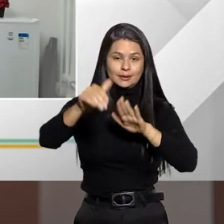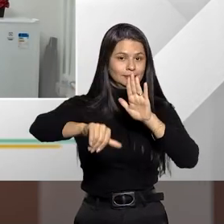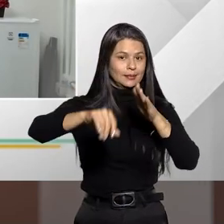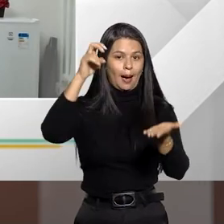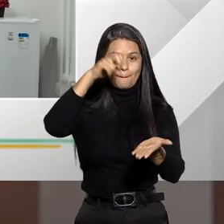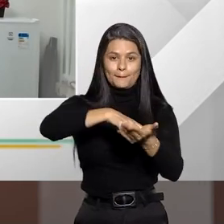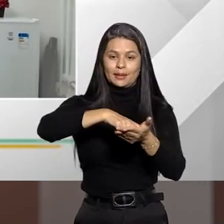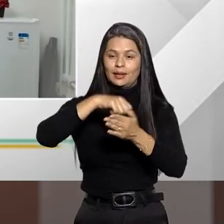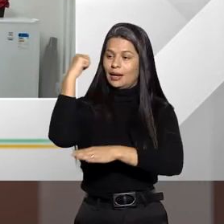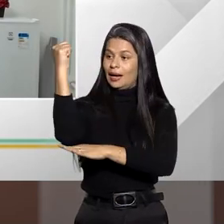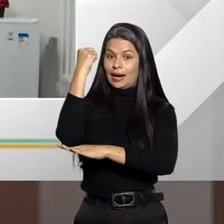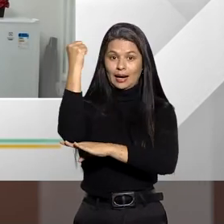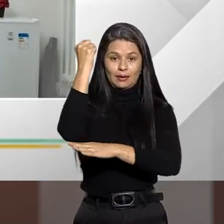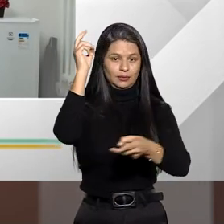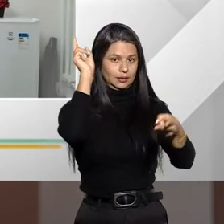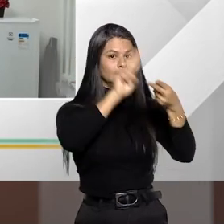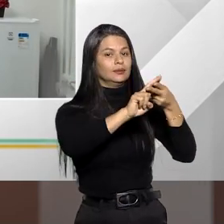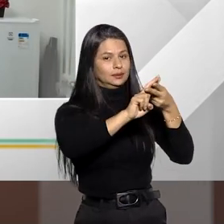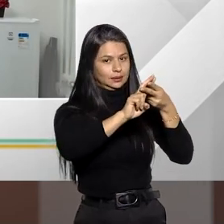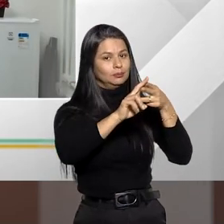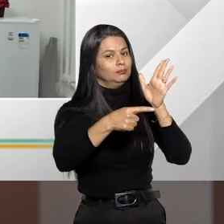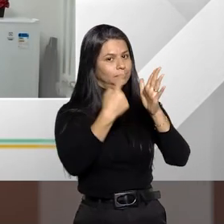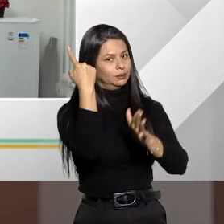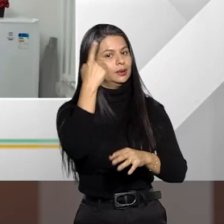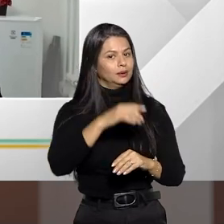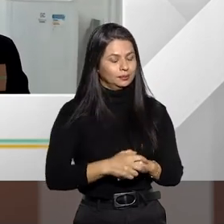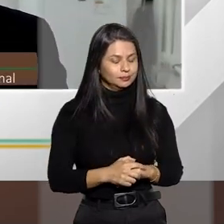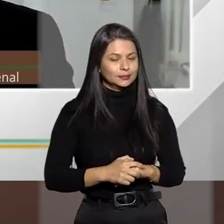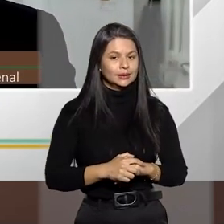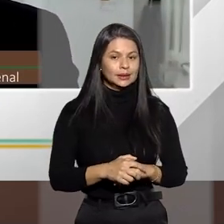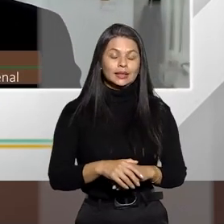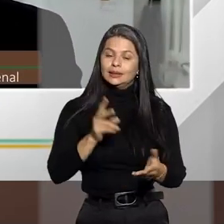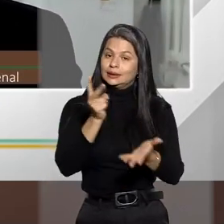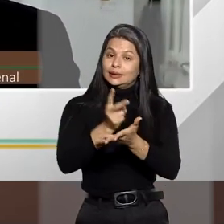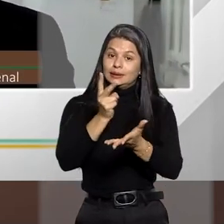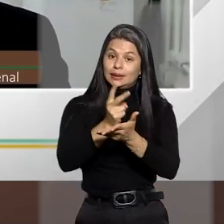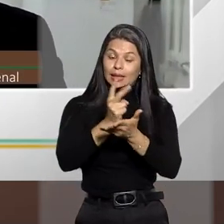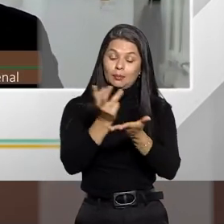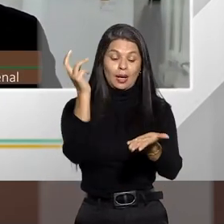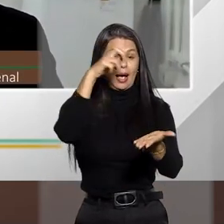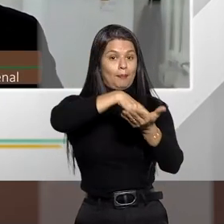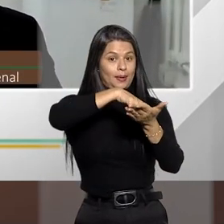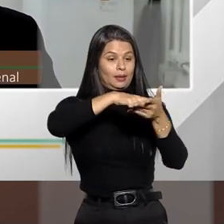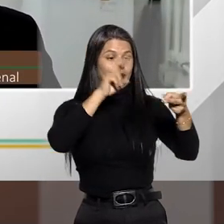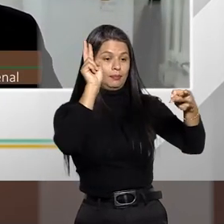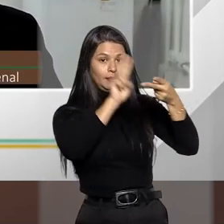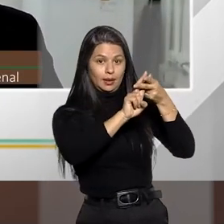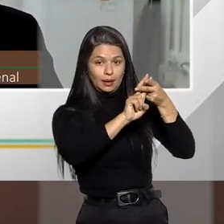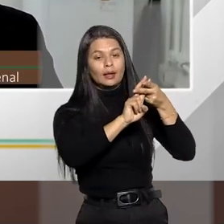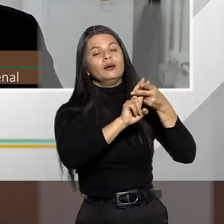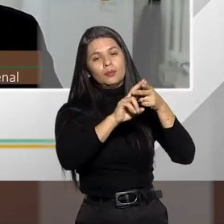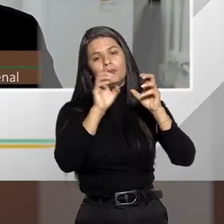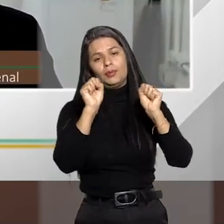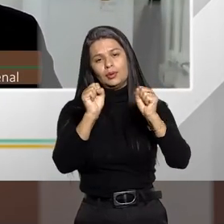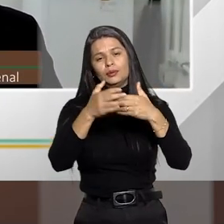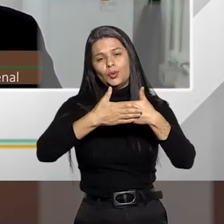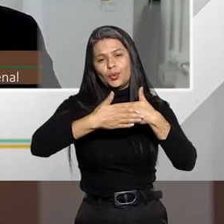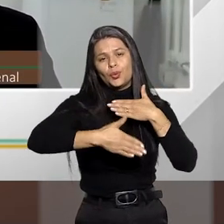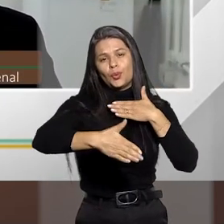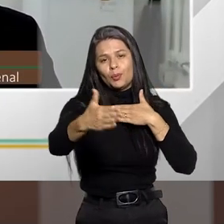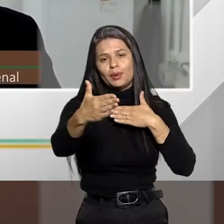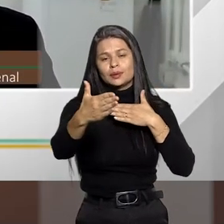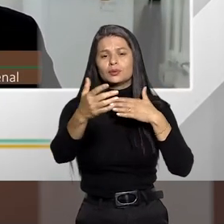caso, a pena de reclusão. A pena de reclusão é aquela que, inclusive, pode ter o início